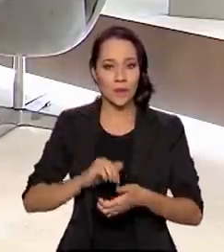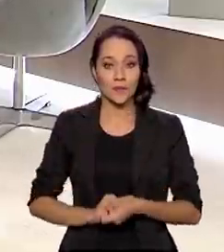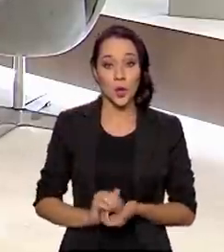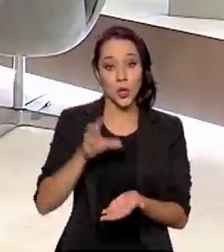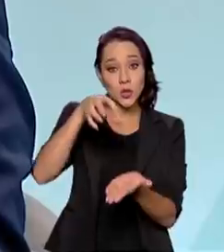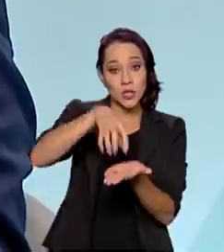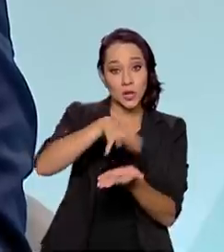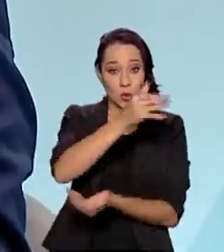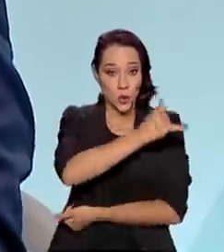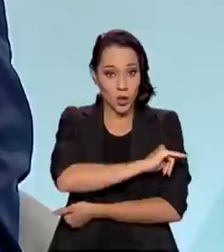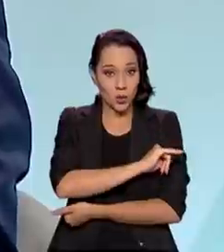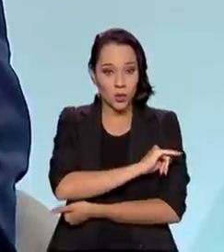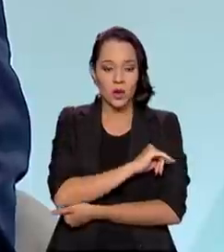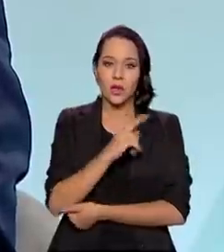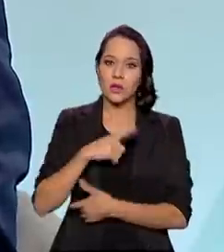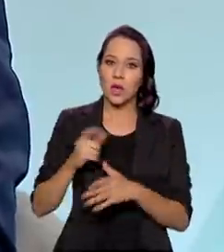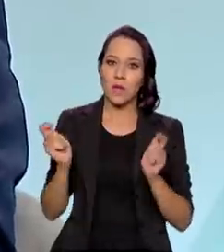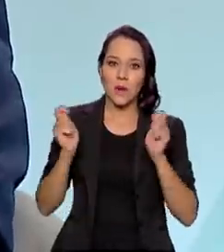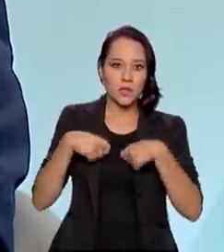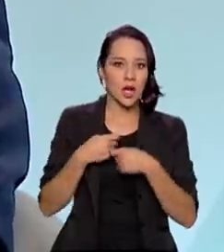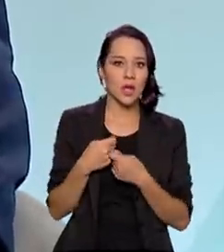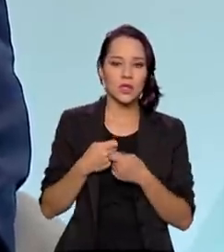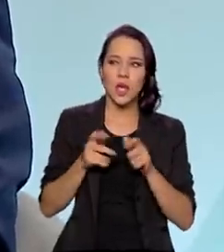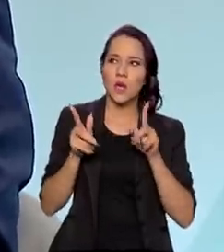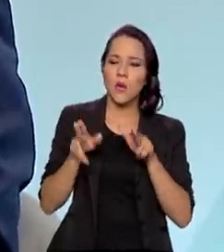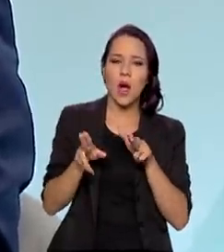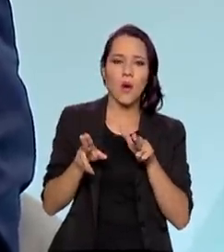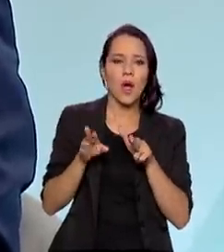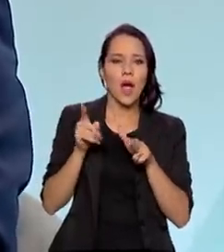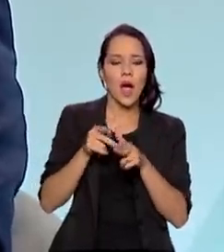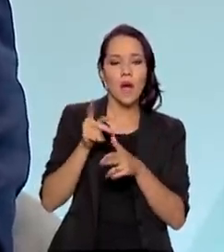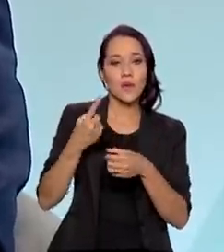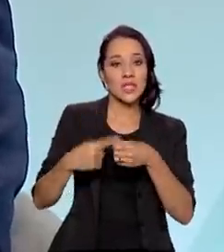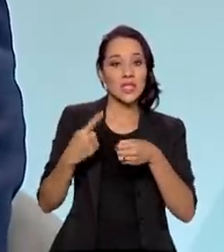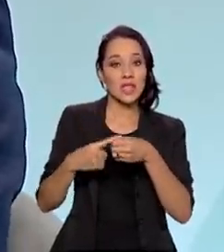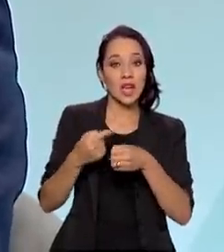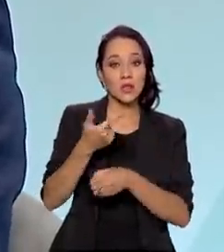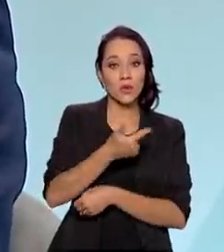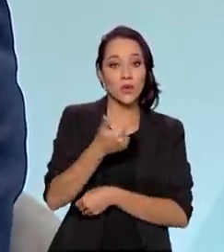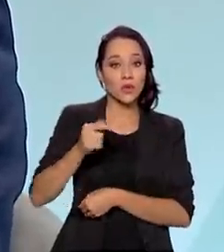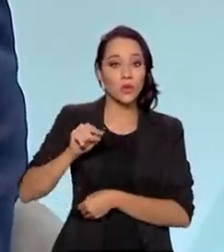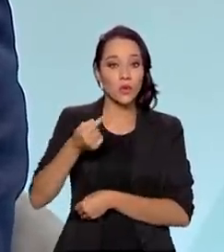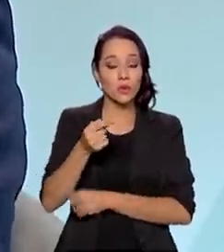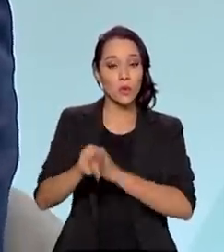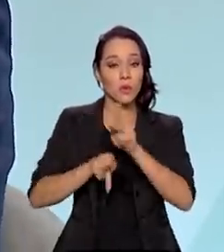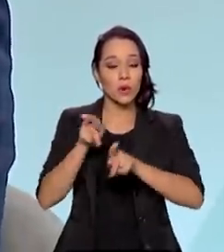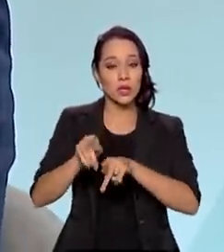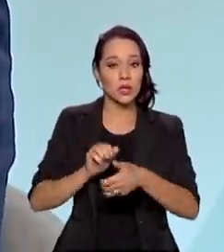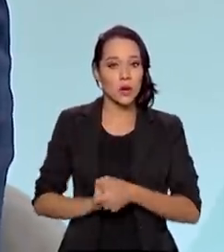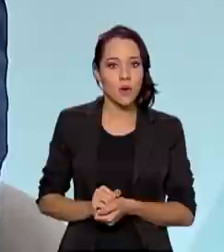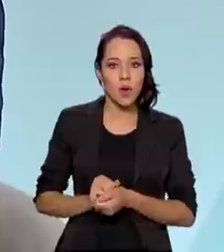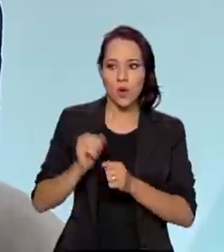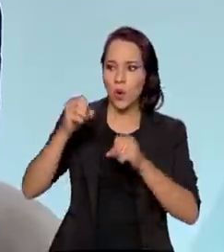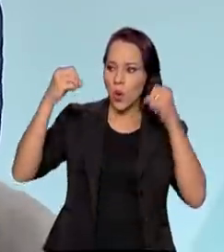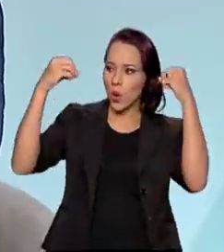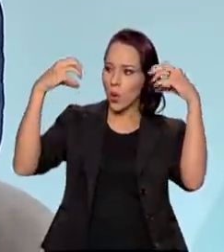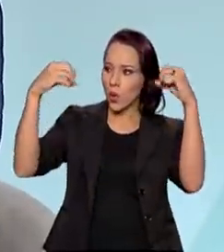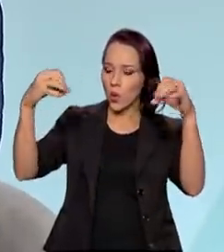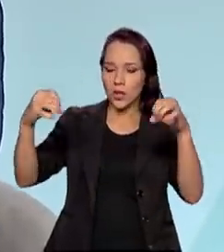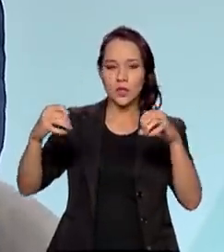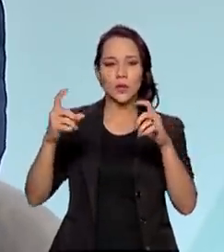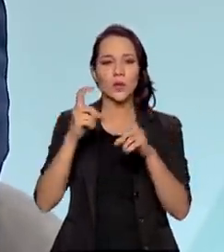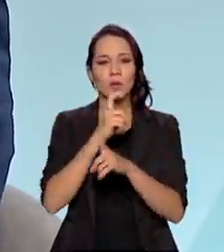center do Rio de Janeiro, ele tem capacidade equivalente a manter uma cidade com 22 mil habitantes, com iluminação e